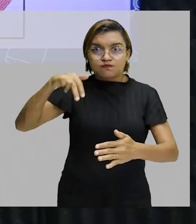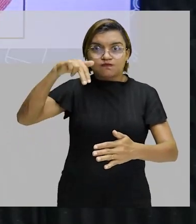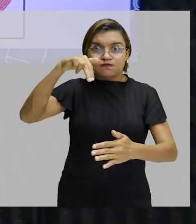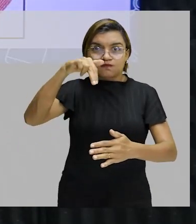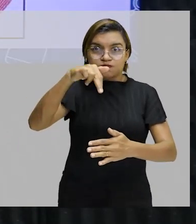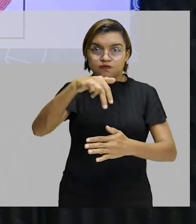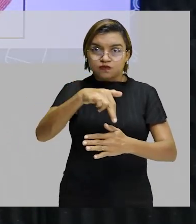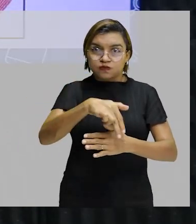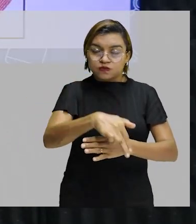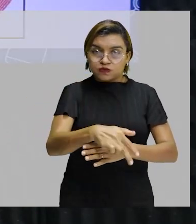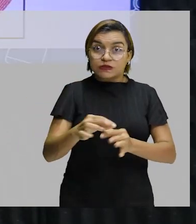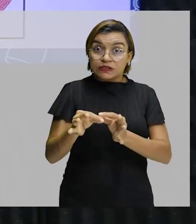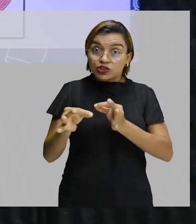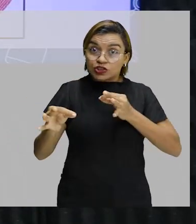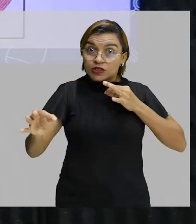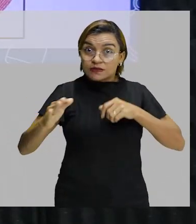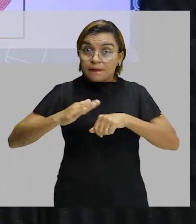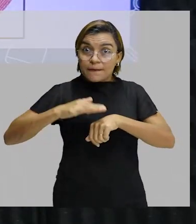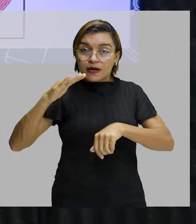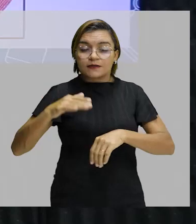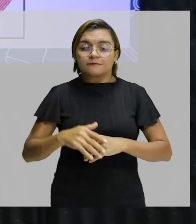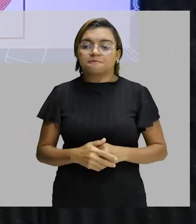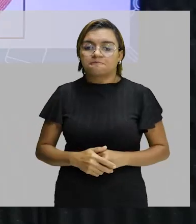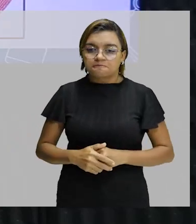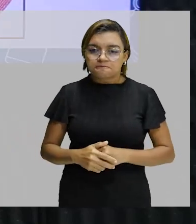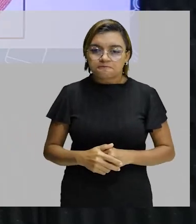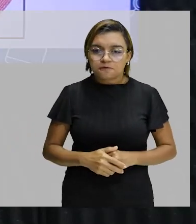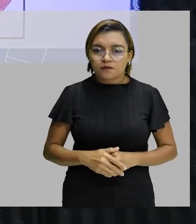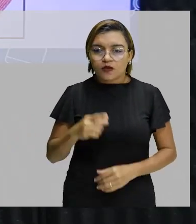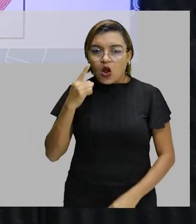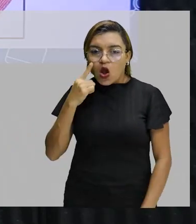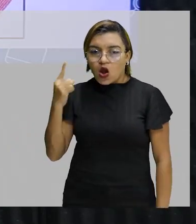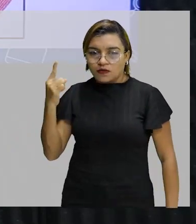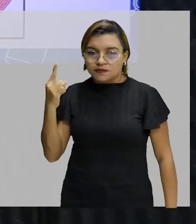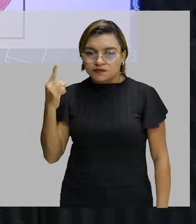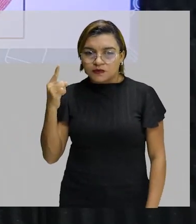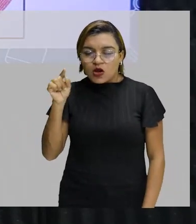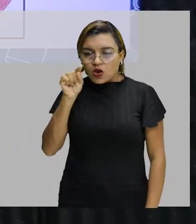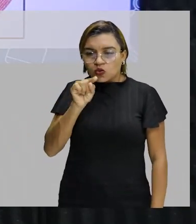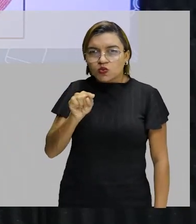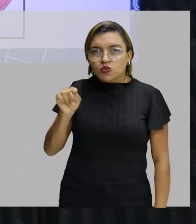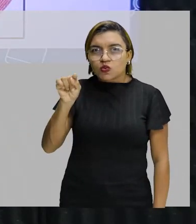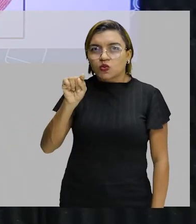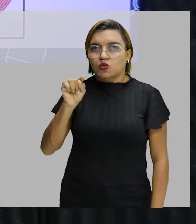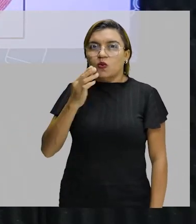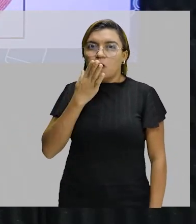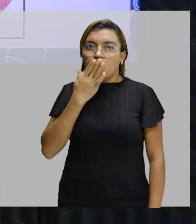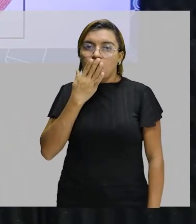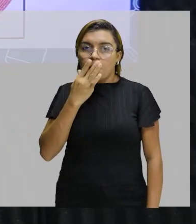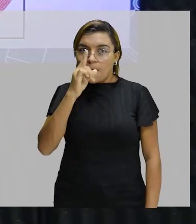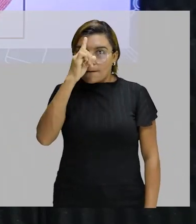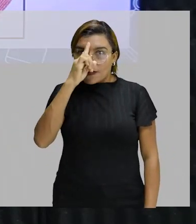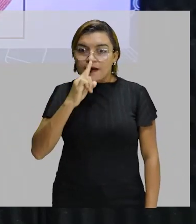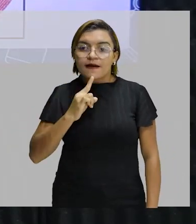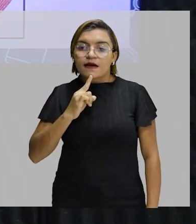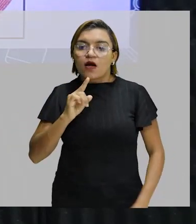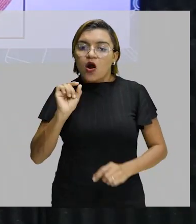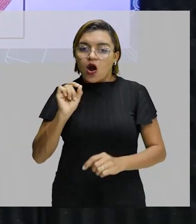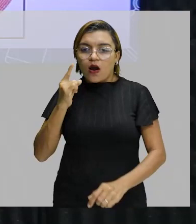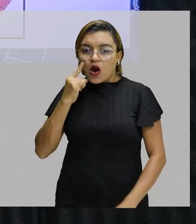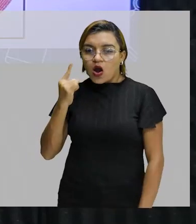Aqui acontece o quê? De amarelo, circuladinho aqui. O arremesso, o